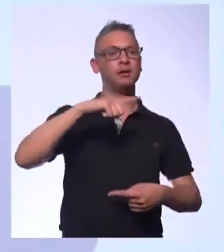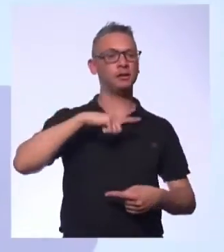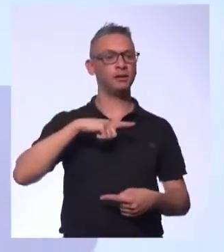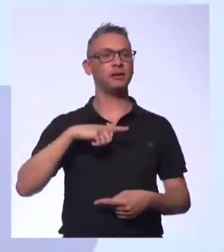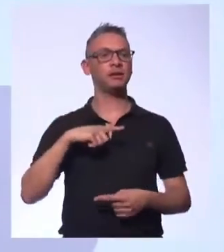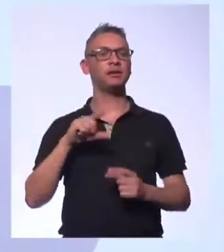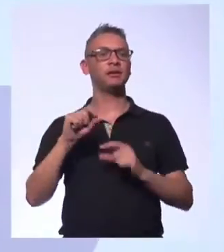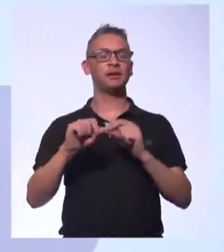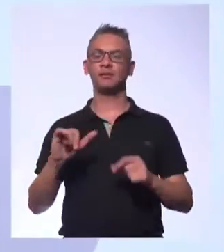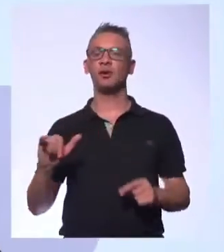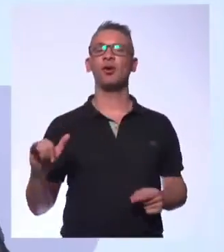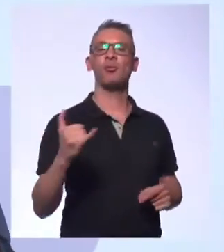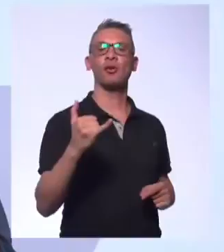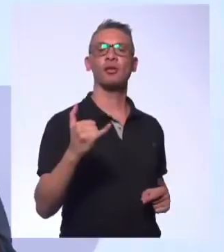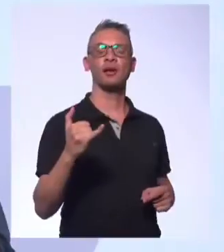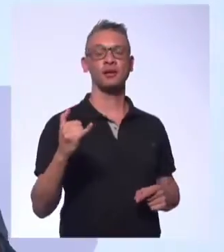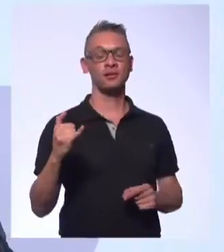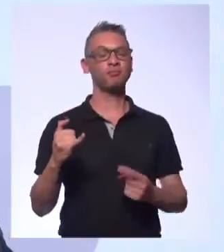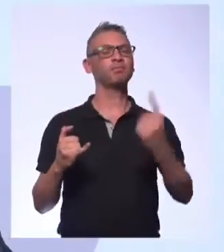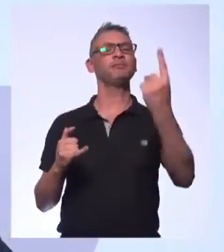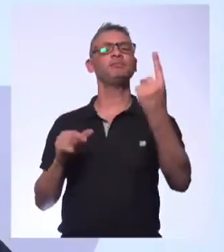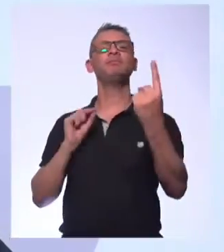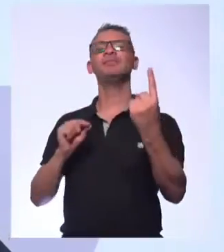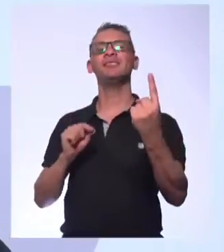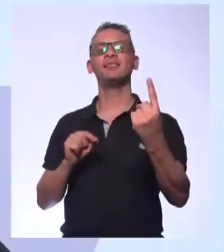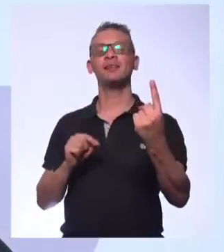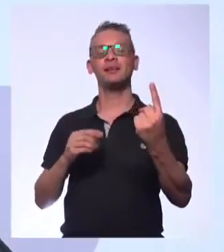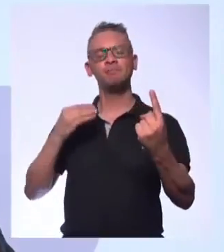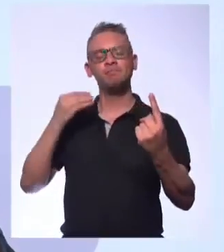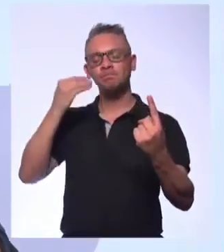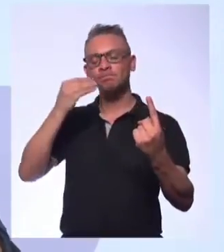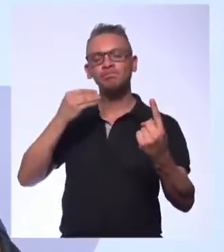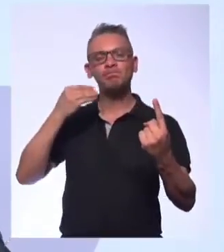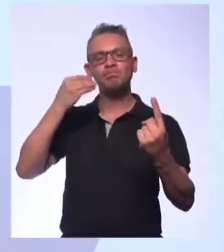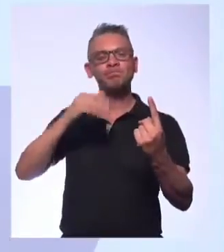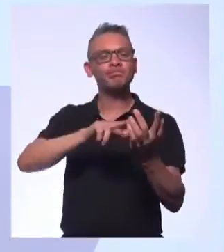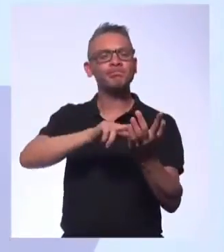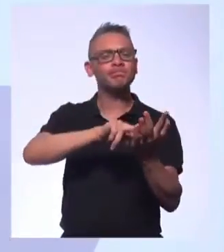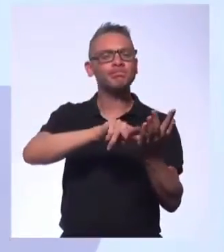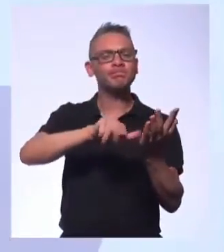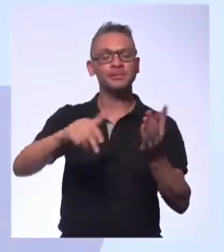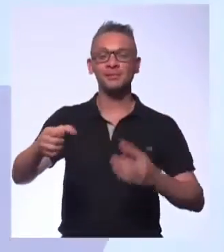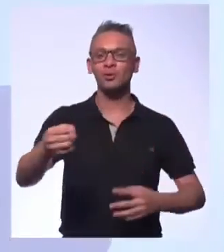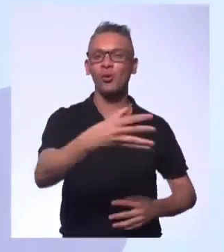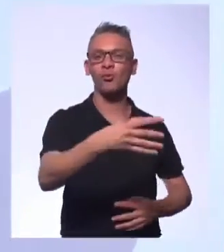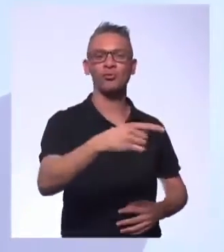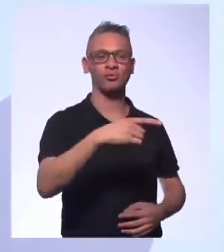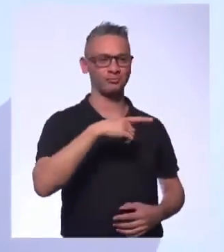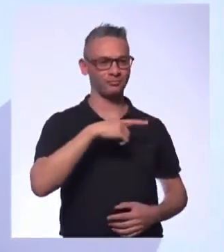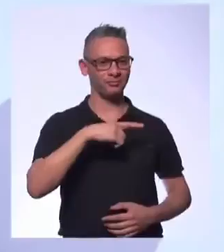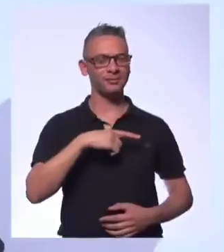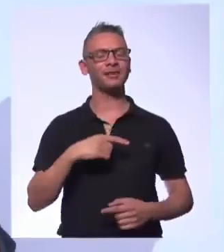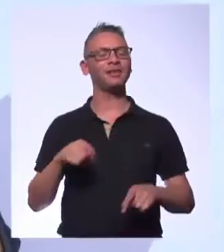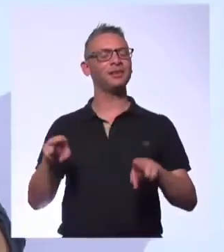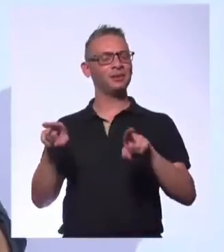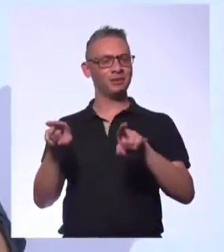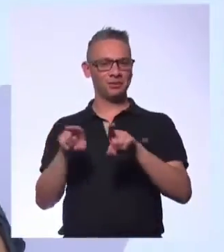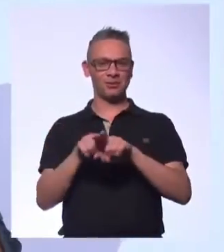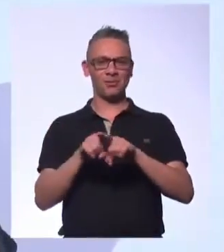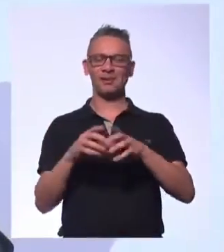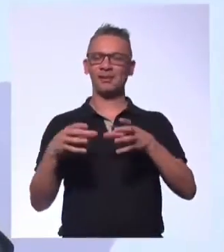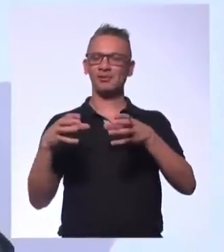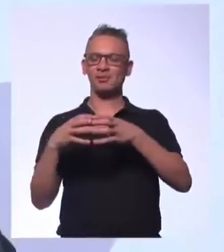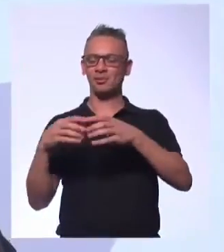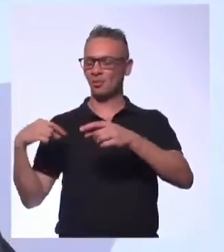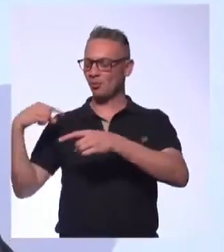oportunidade única, do quê? De experienciar essa coisa totalmente nova, que é atuar diretamente com